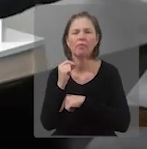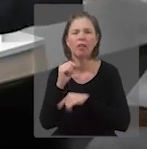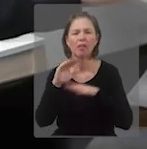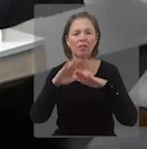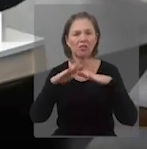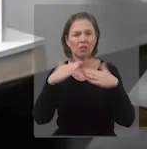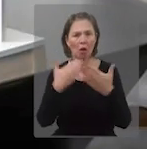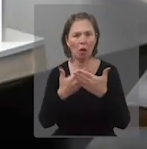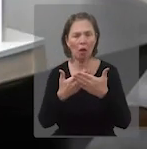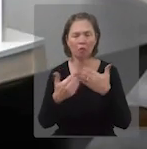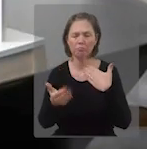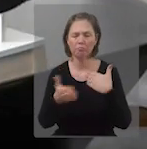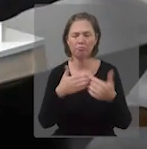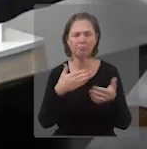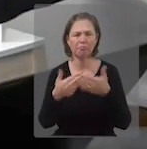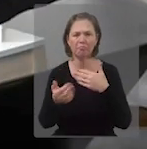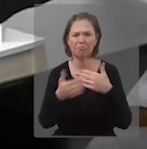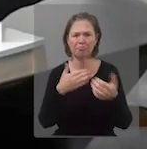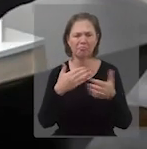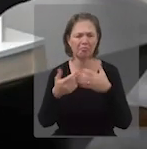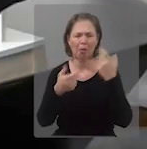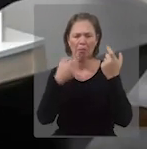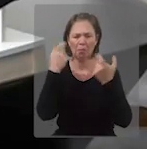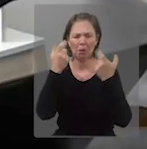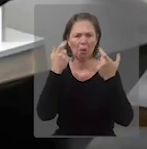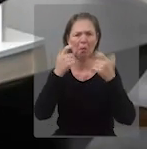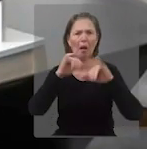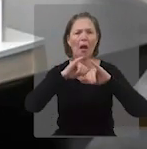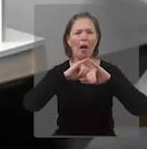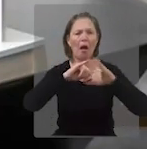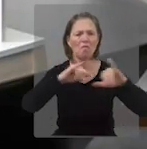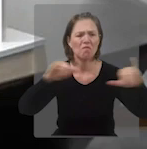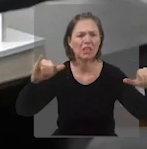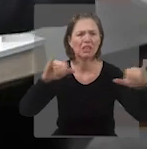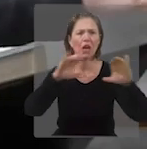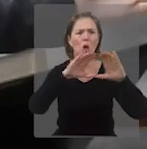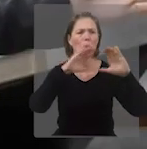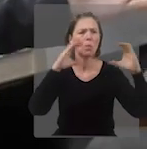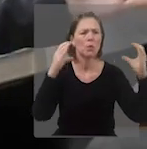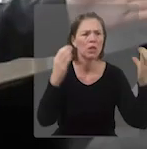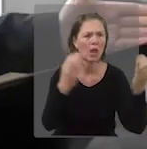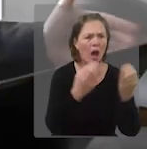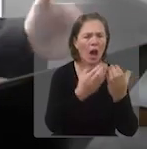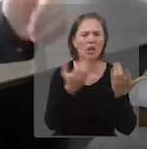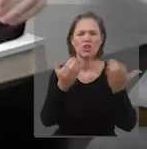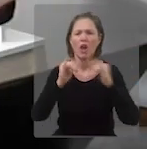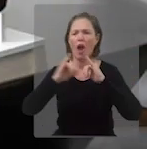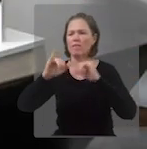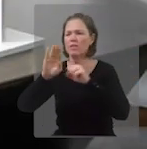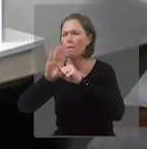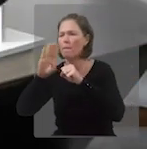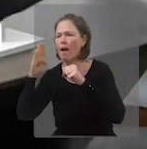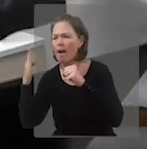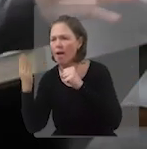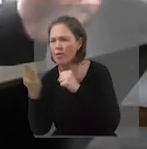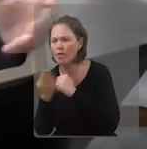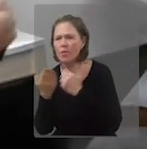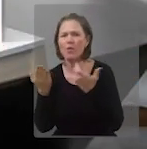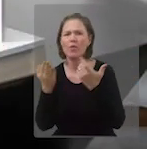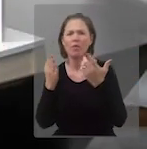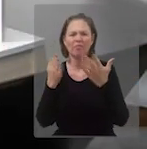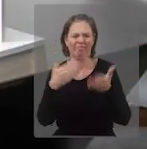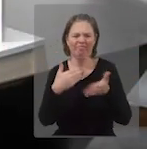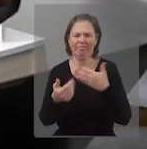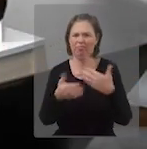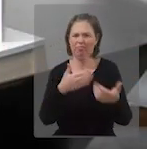escola antiga lá, não precisava ter, não tinha essa preocupação em se comunicar com a comunidade, com o bairro,